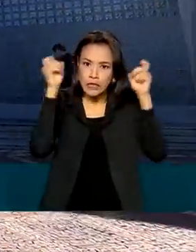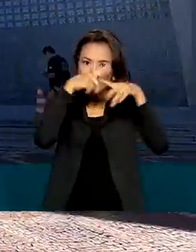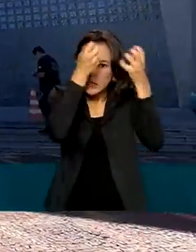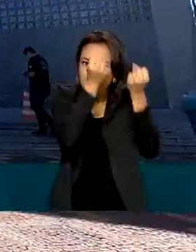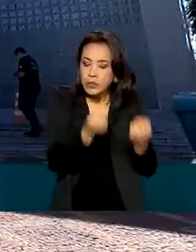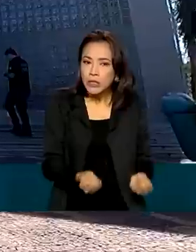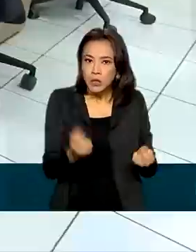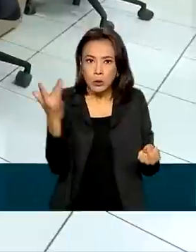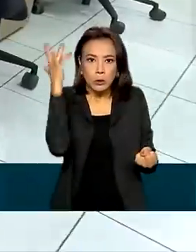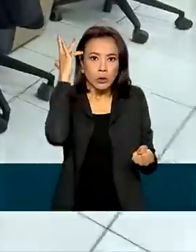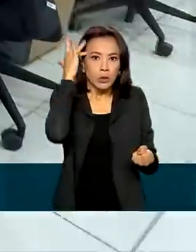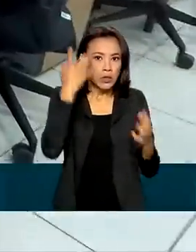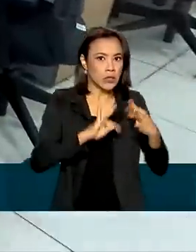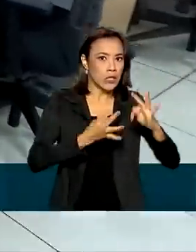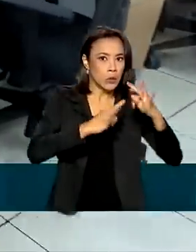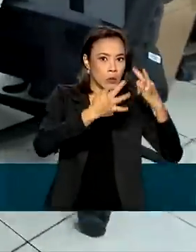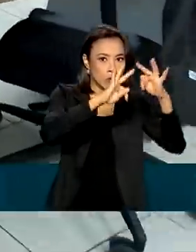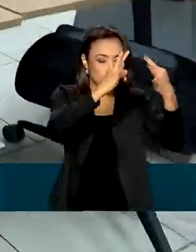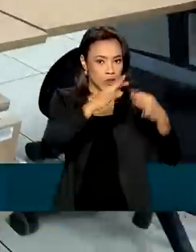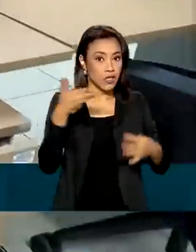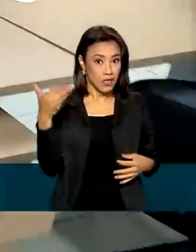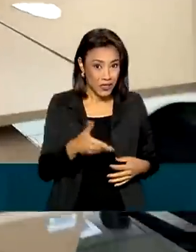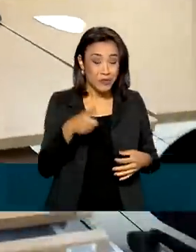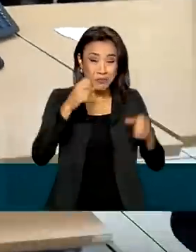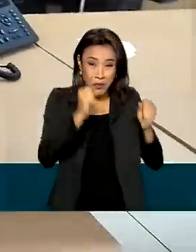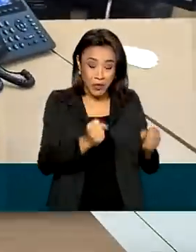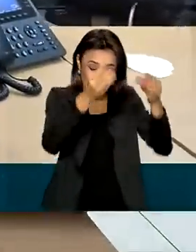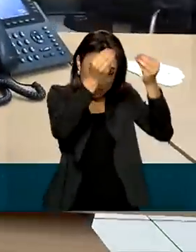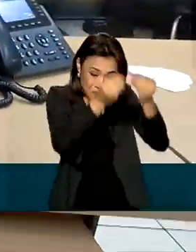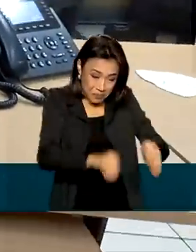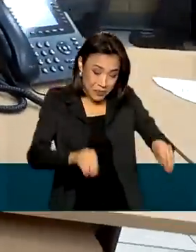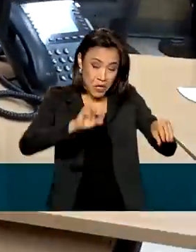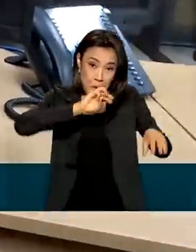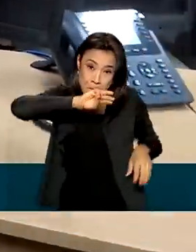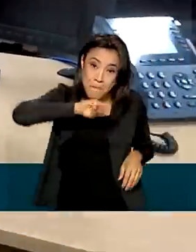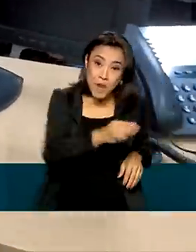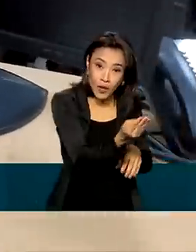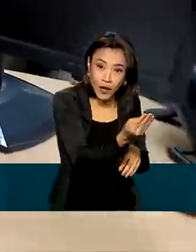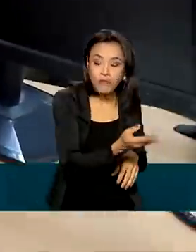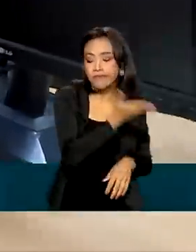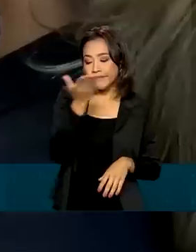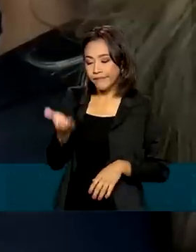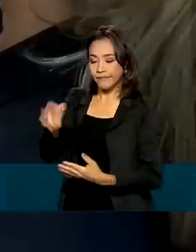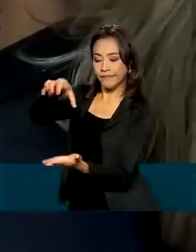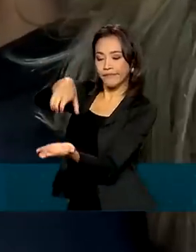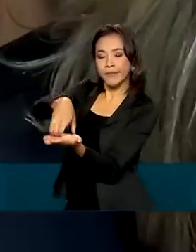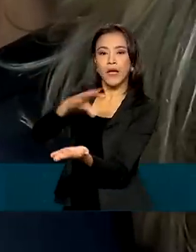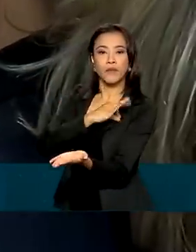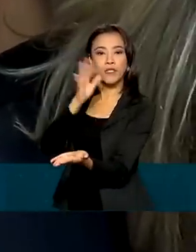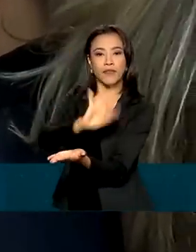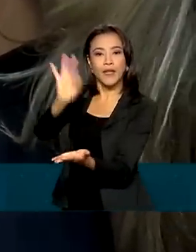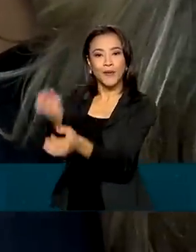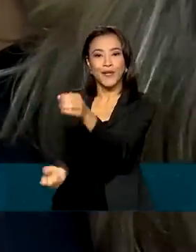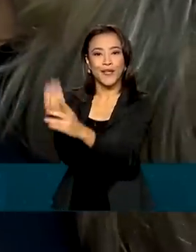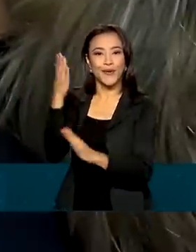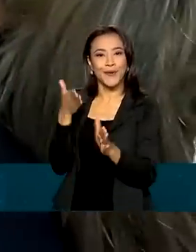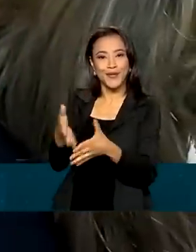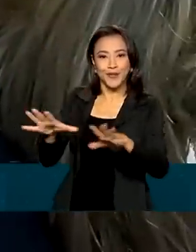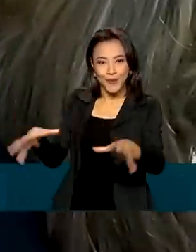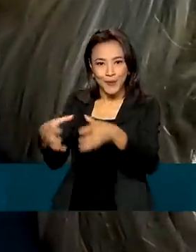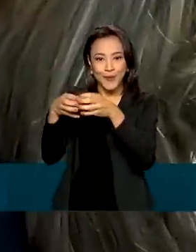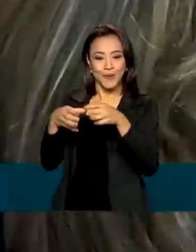alta tecnologia e que podem gerar prejuízos milionários, a Polícia Federal implementou a Unidade Especial de